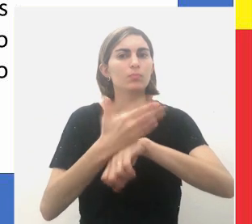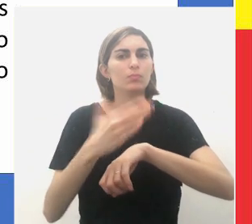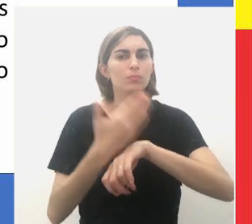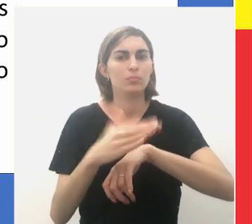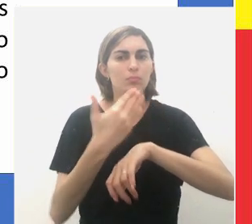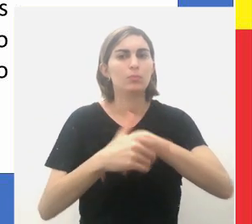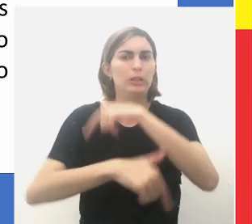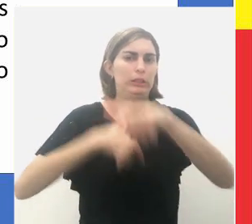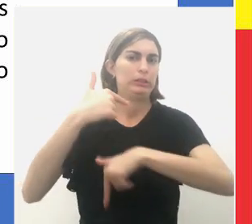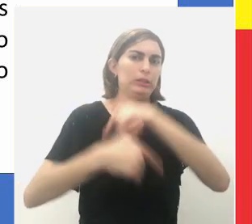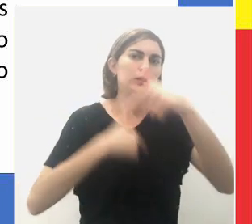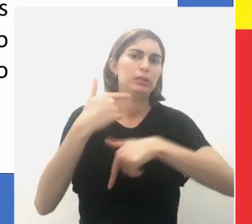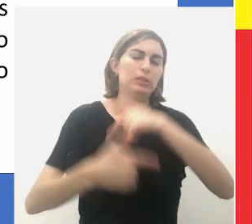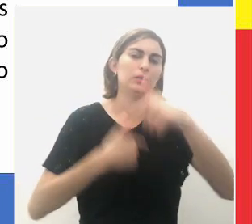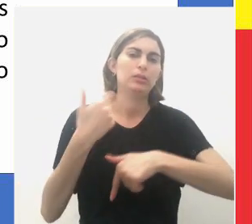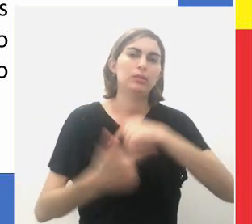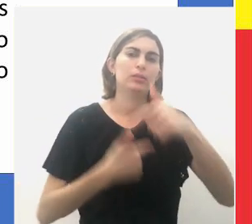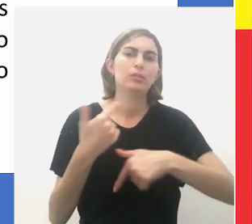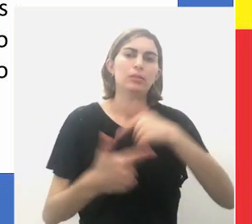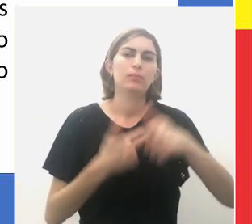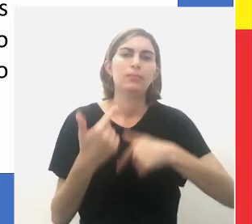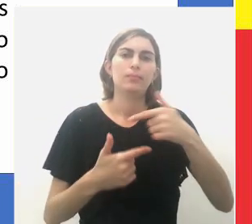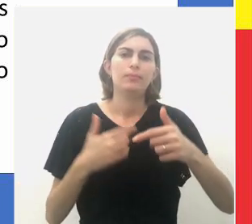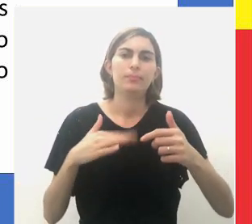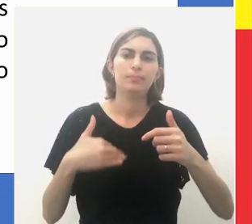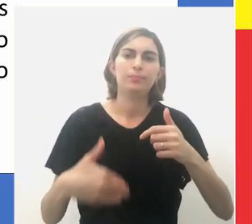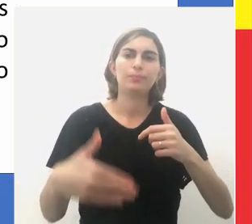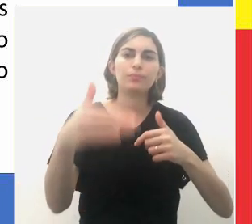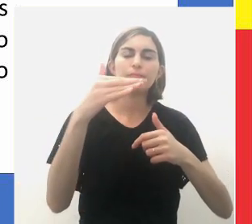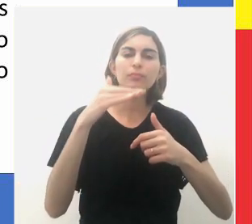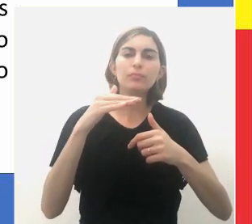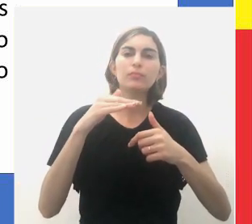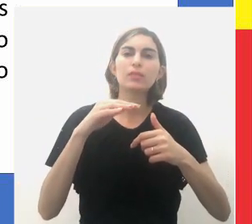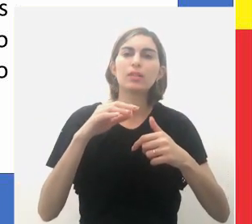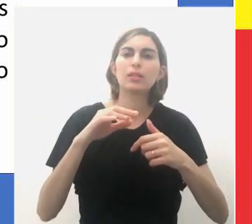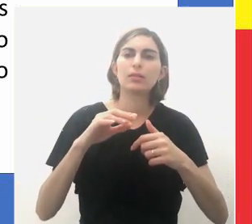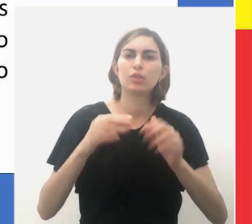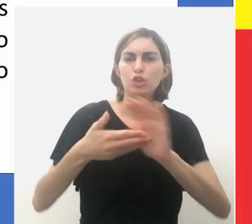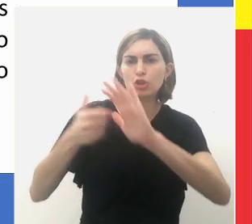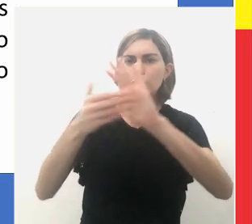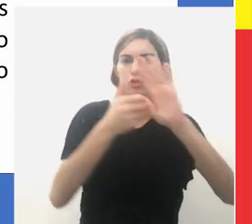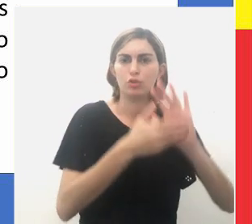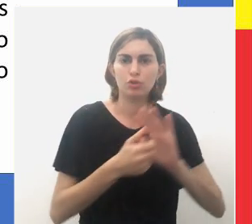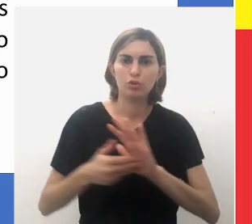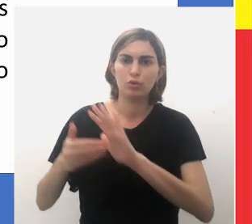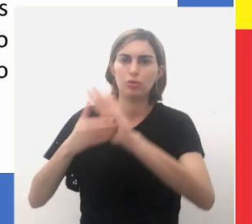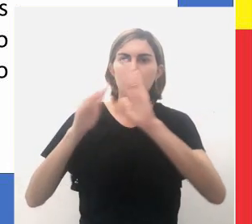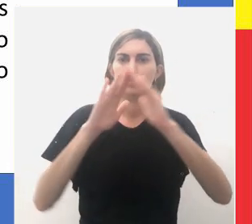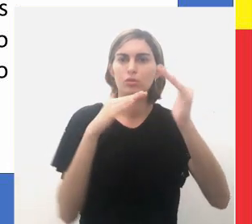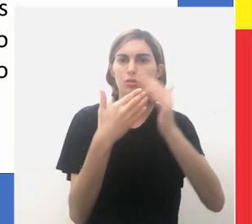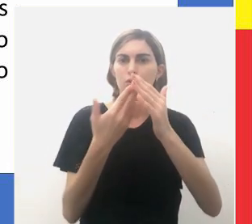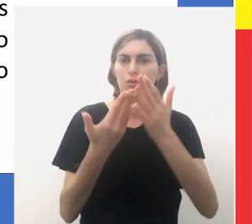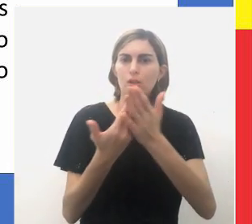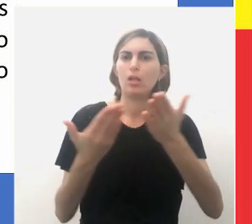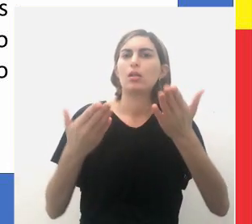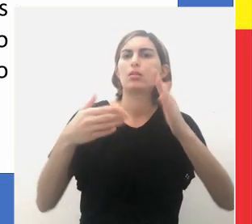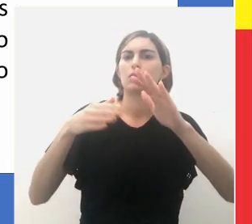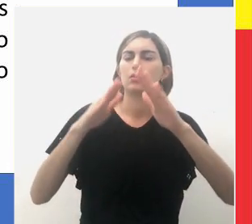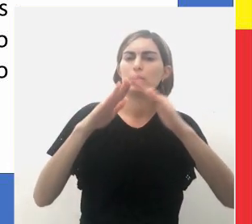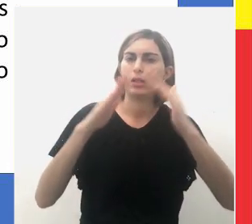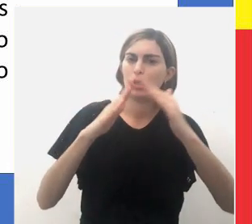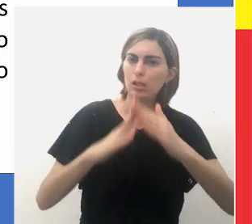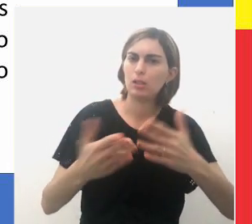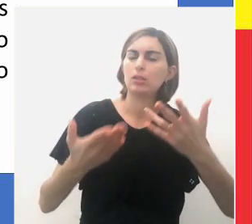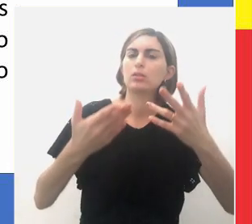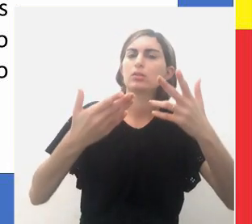recrutamento, de força de trabalho e de desalojamento dos índios das suas terras.